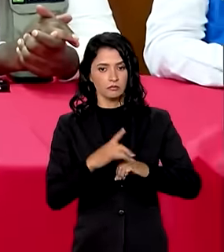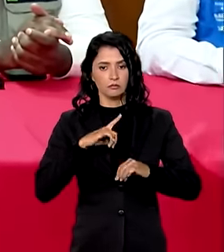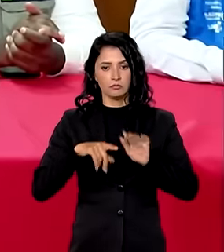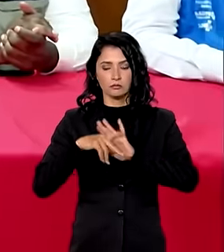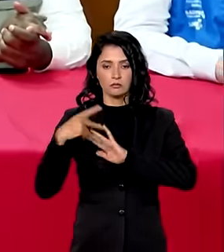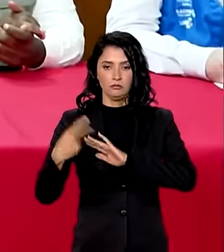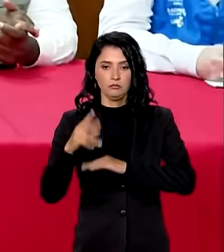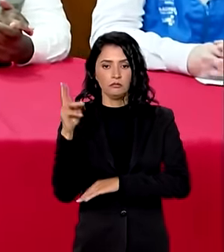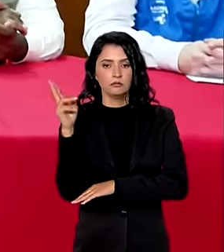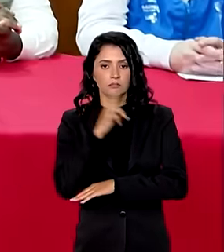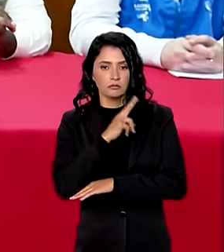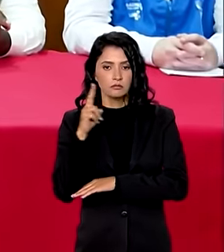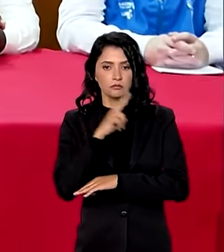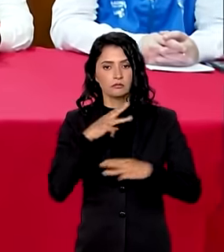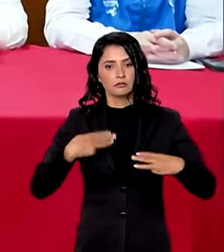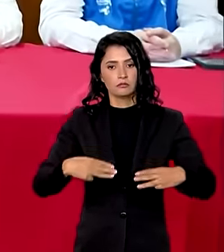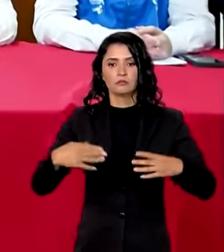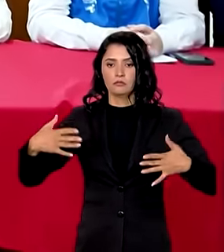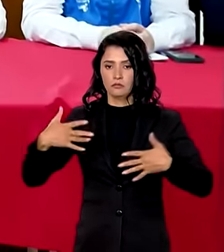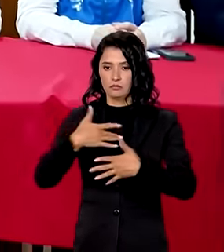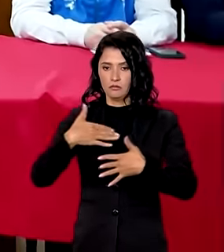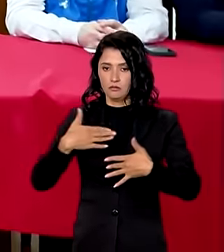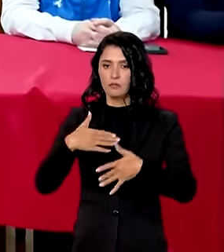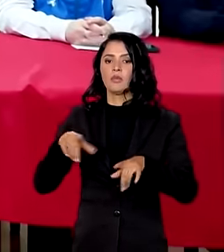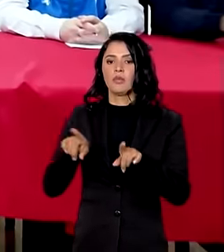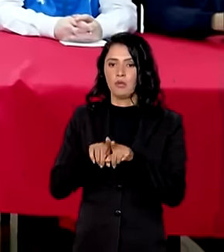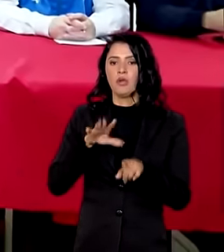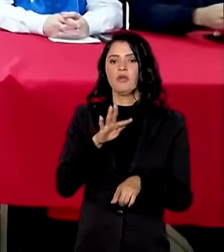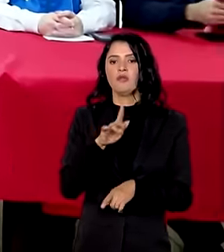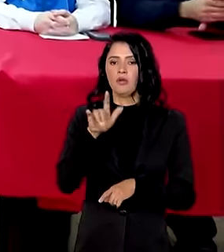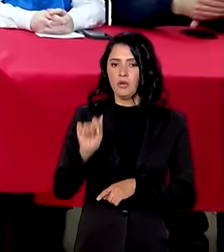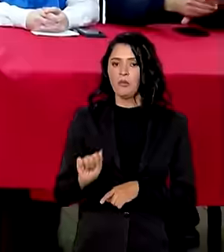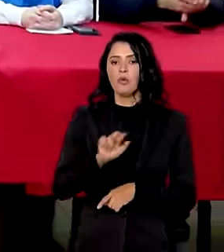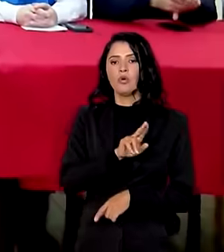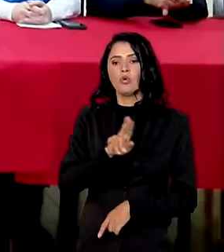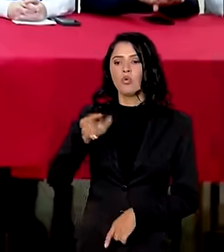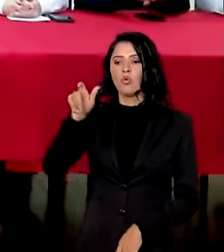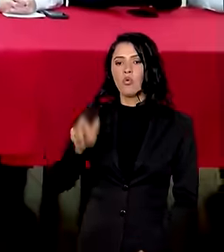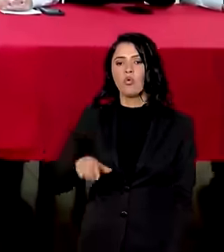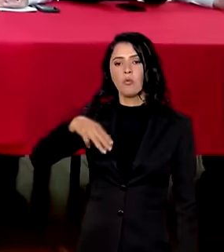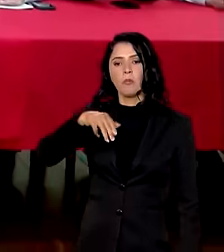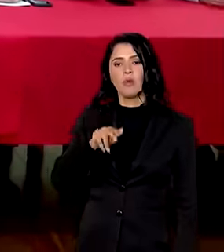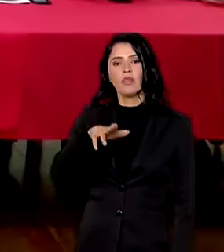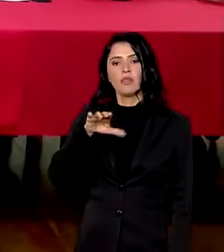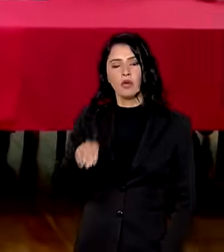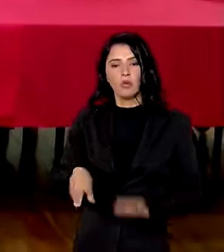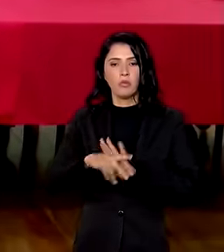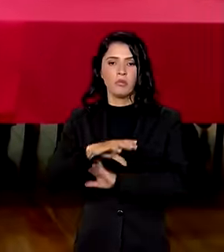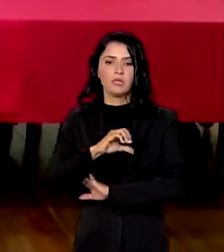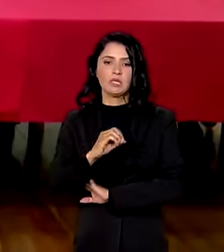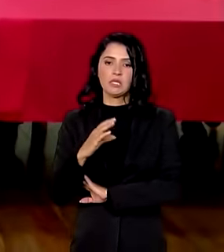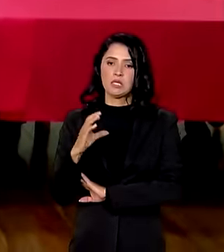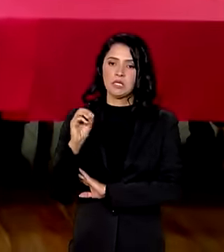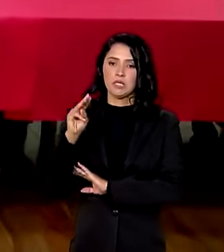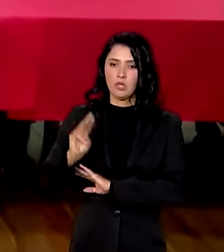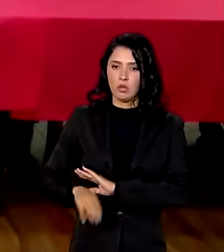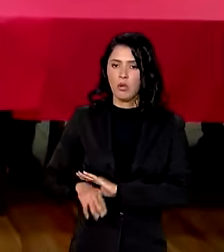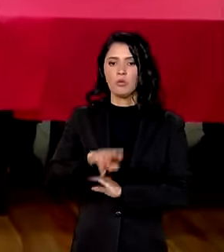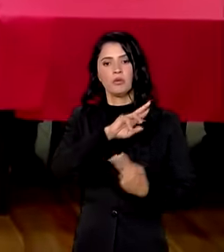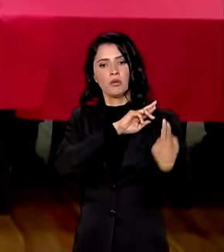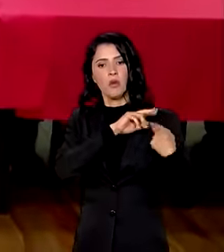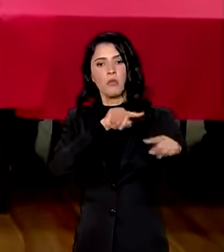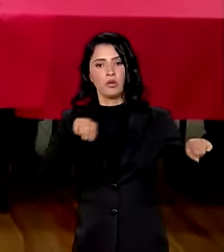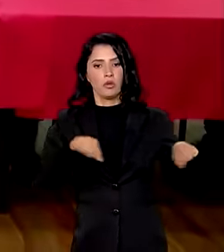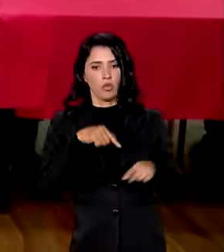Saúde Pública do Ministério da Cidade, o Filipe também, o Baneco, que é da SECOM, responsável aqui pelo nosso escritório,